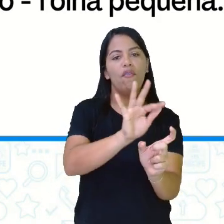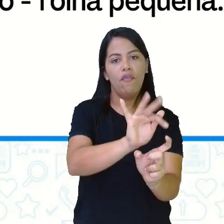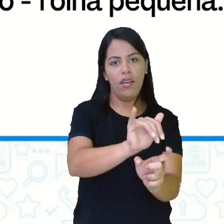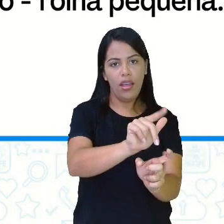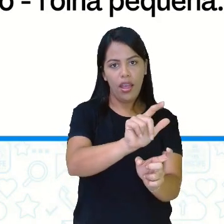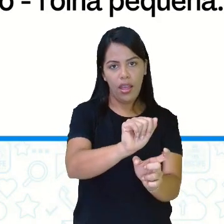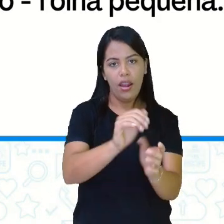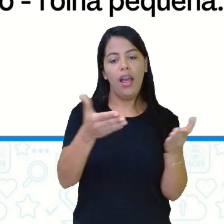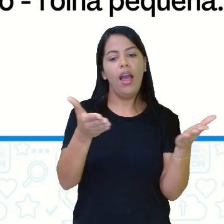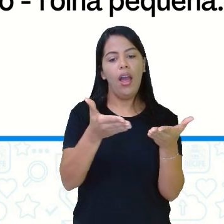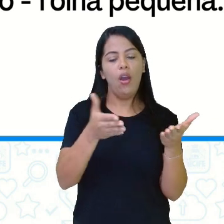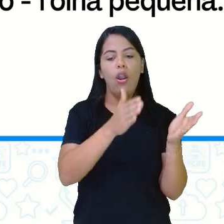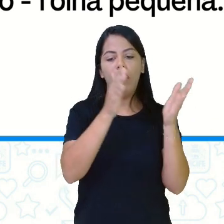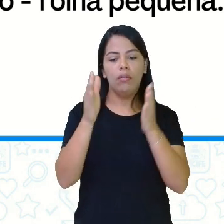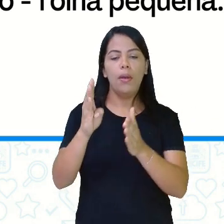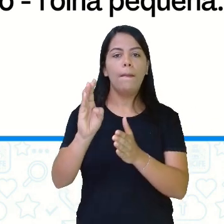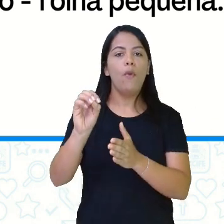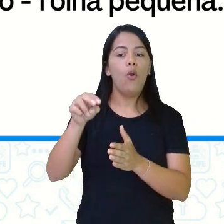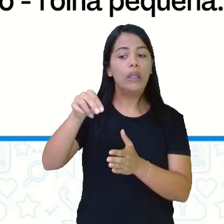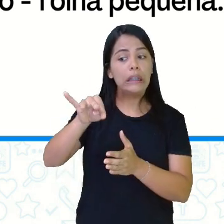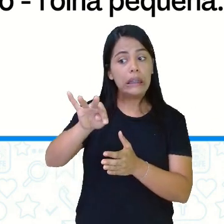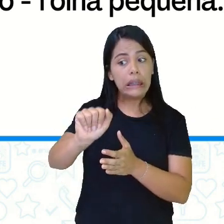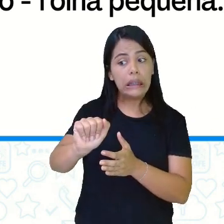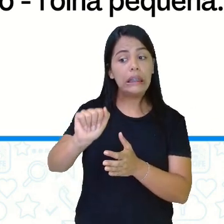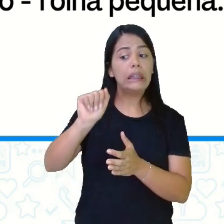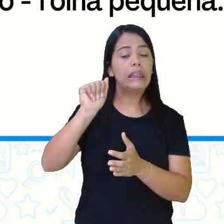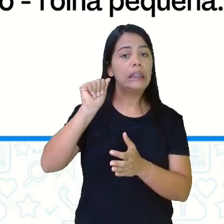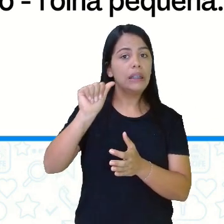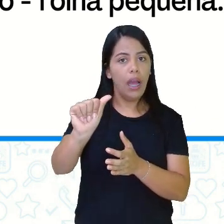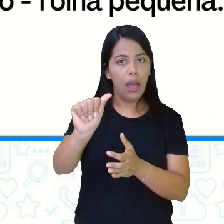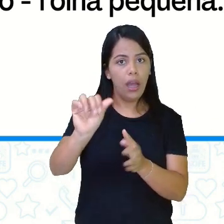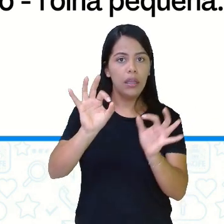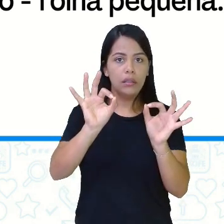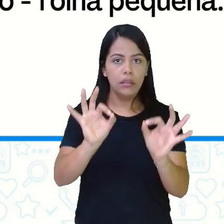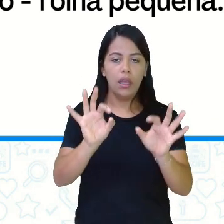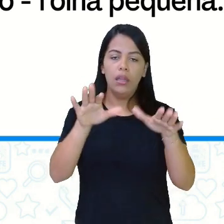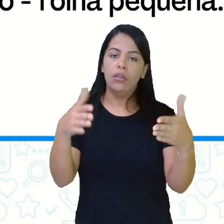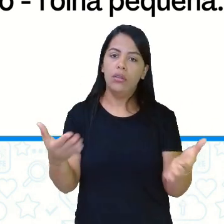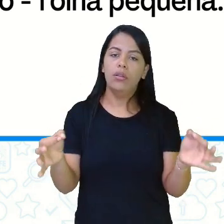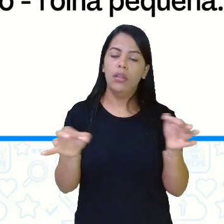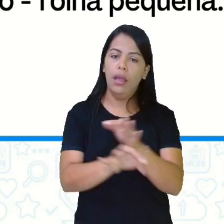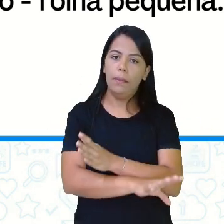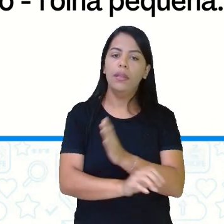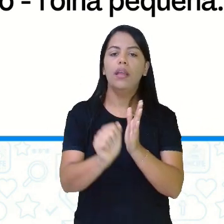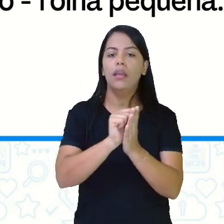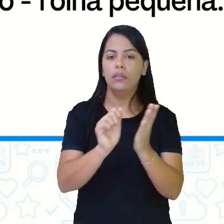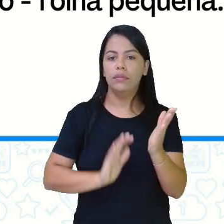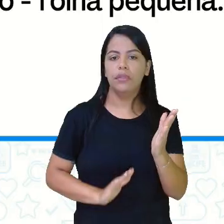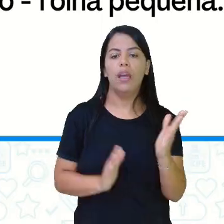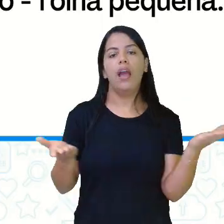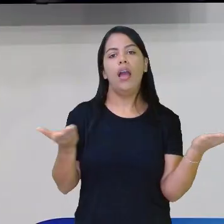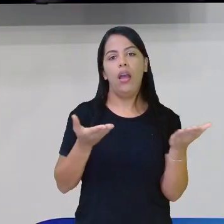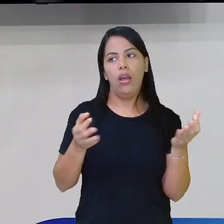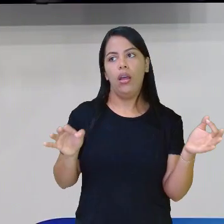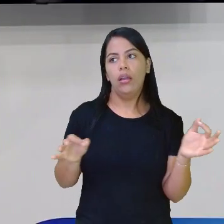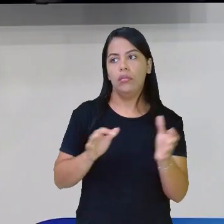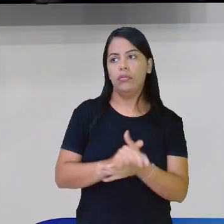Exercício completo. Eu terminei o exercício, ele está completo. Está no